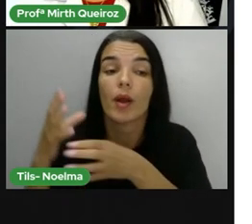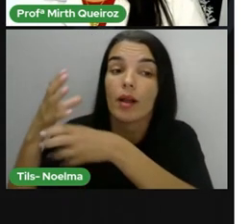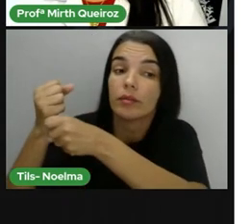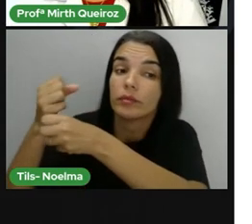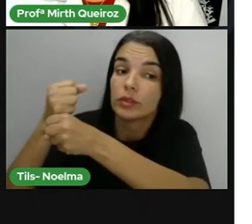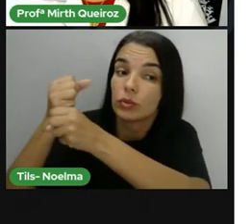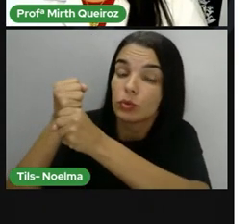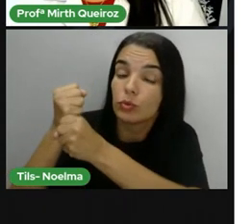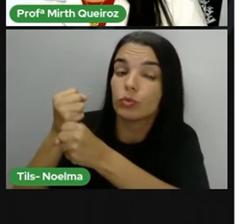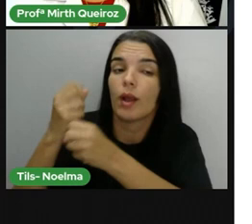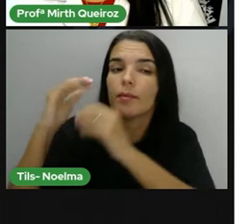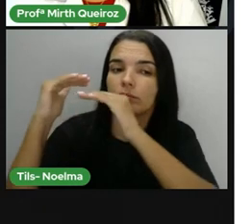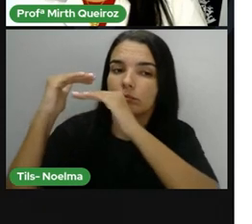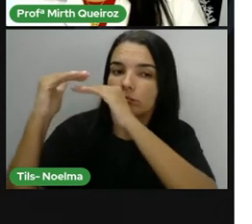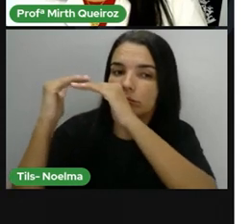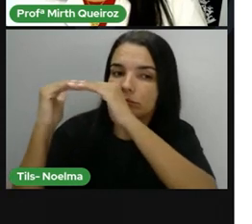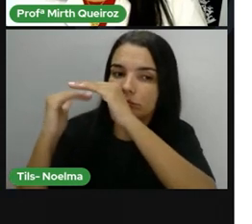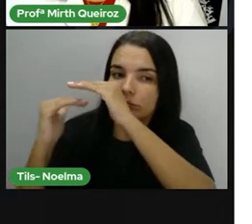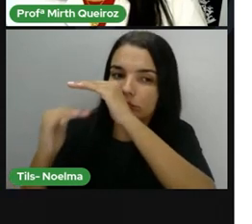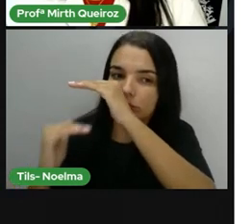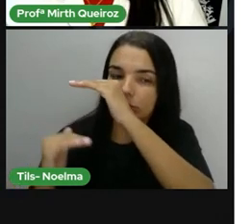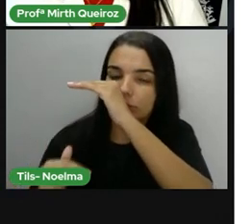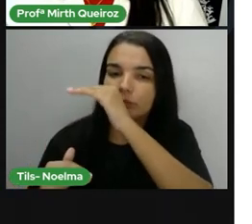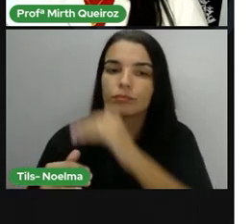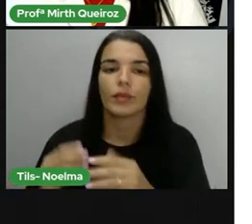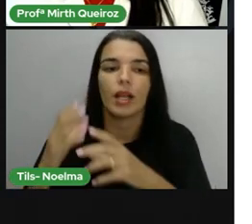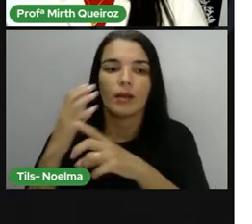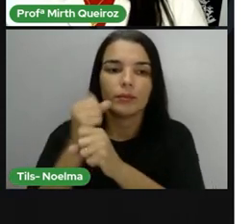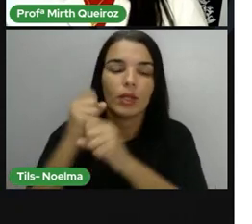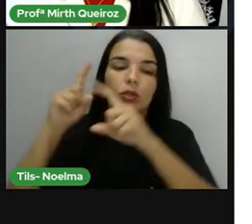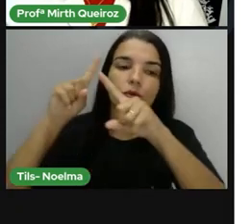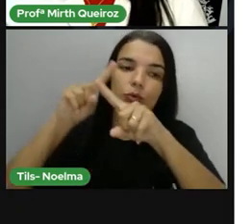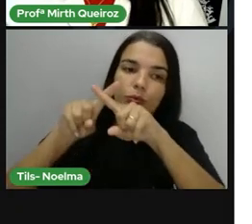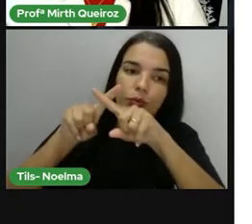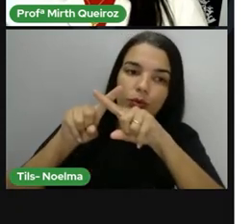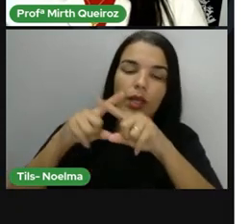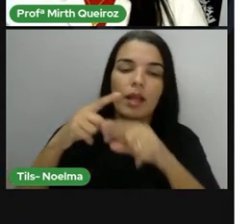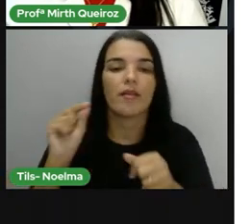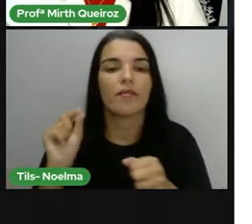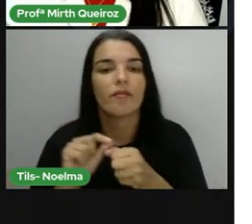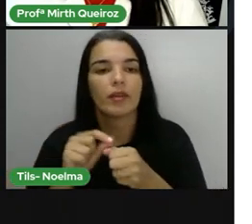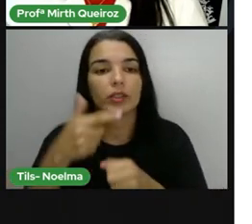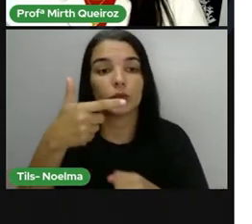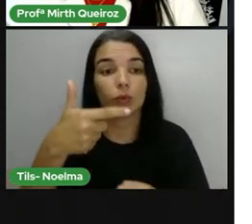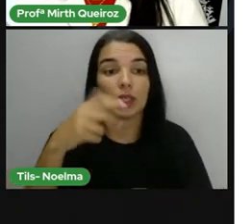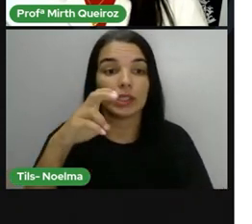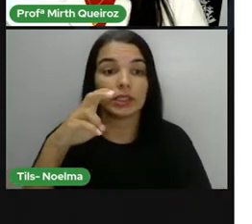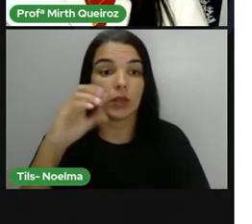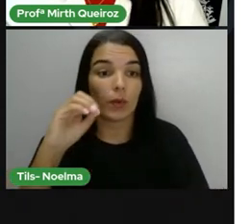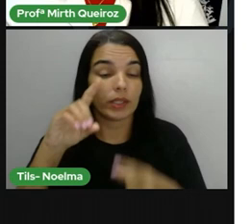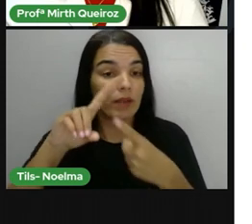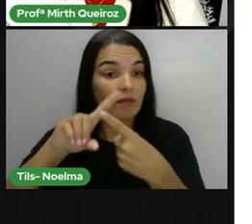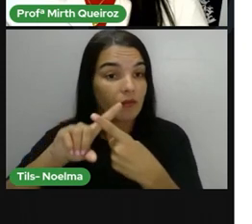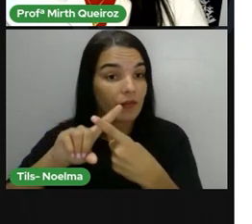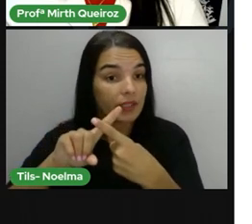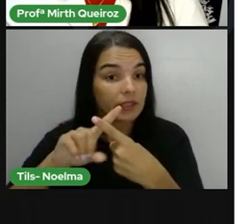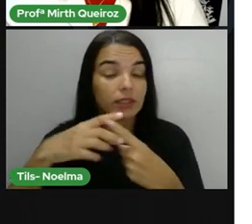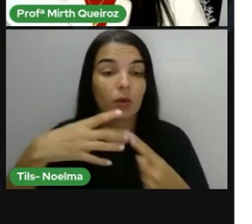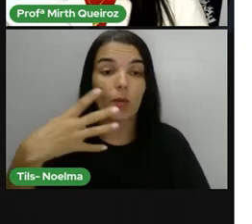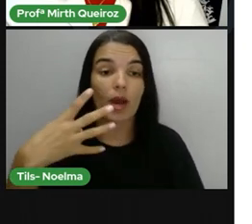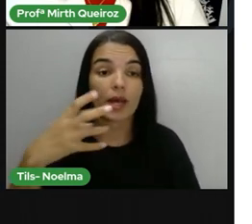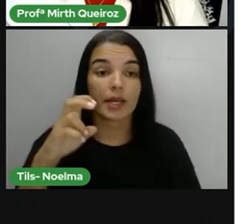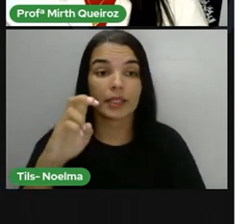aí na forma de pontinha, né? De multiplicação, onde pegamos 250 vezes 45, 5 foi